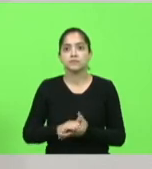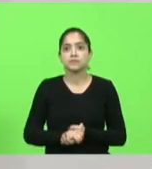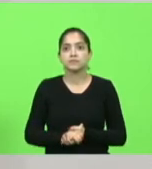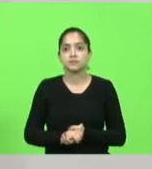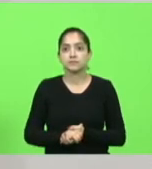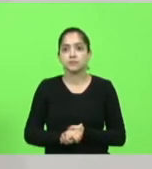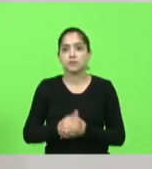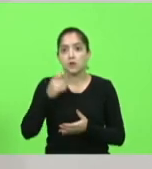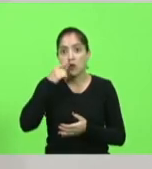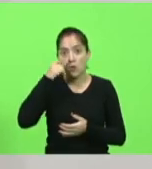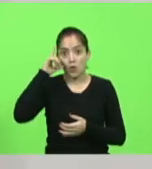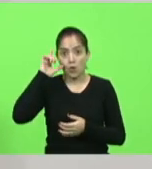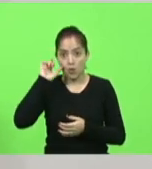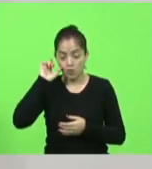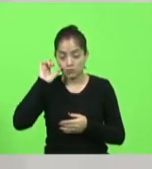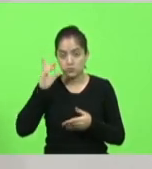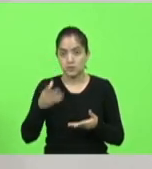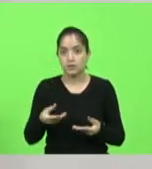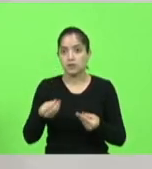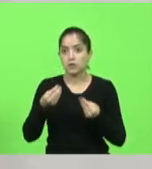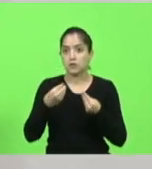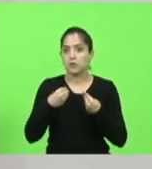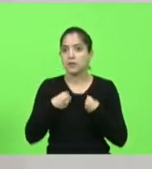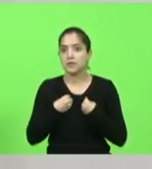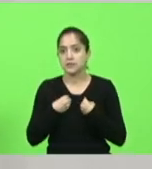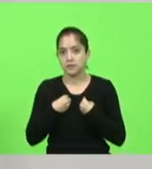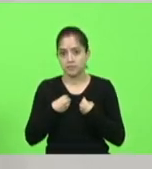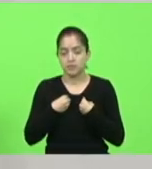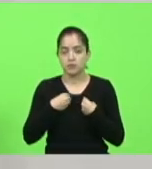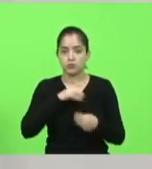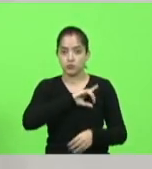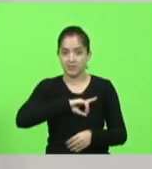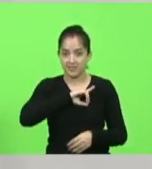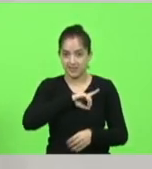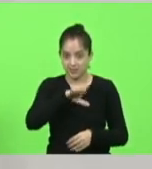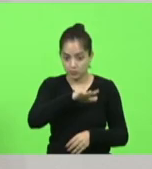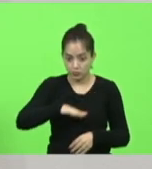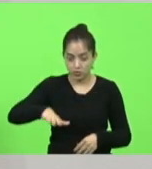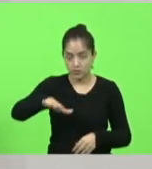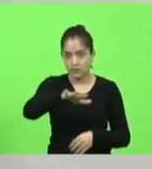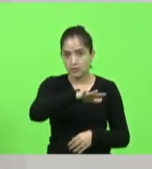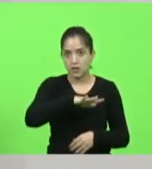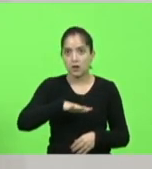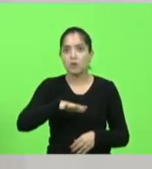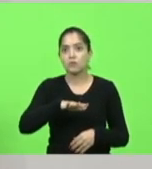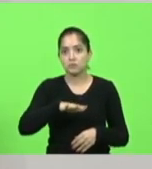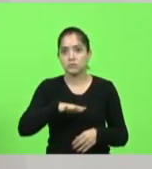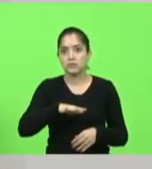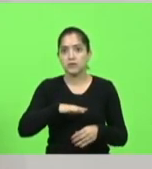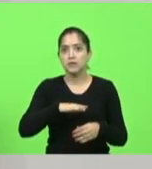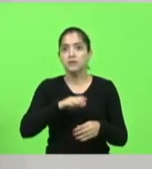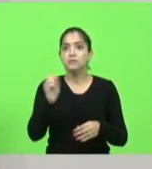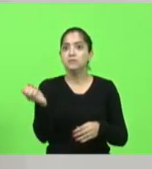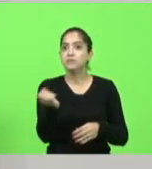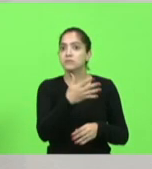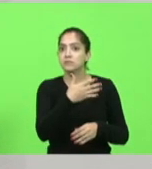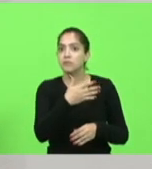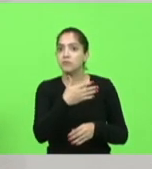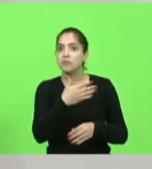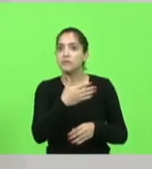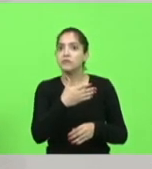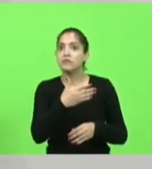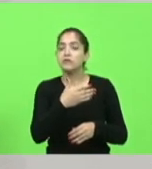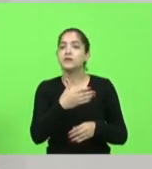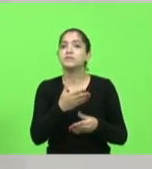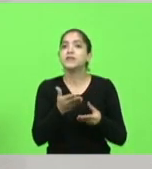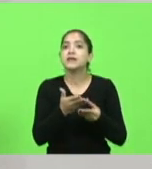Ontem, eu recebi do delegado-geral de polícia a nova carteira da Polícia Civil. Estou